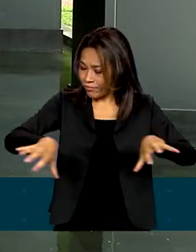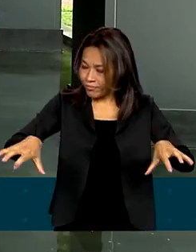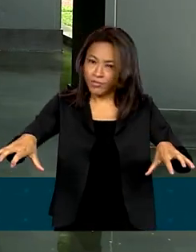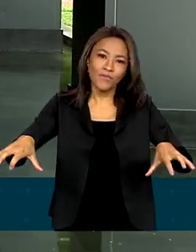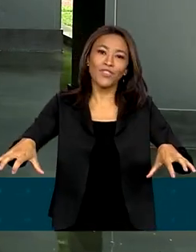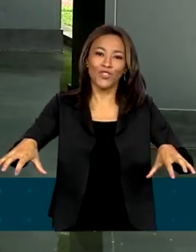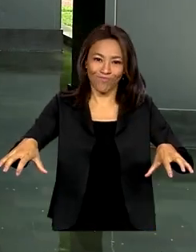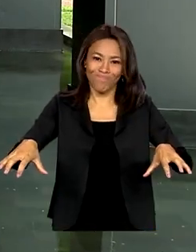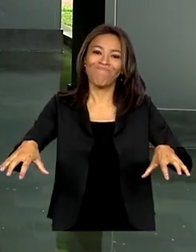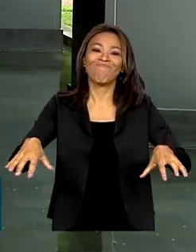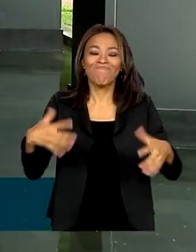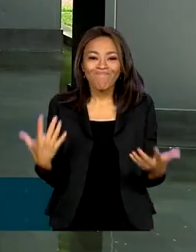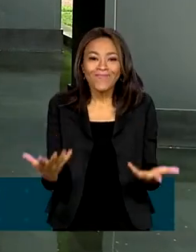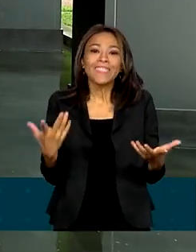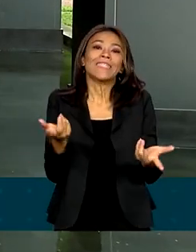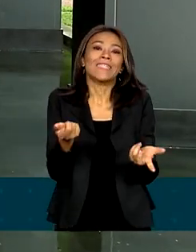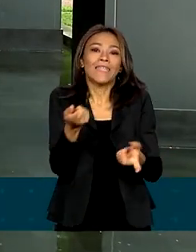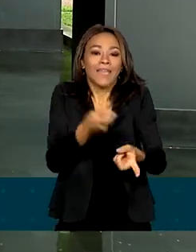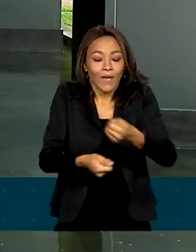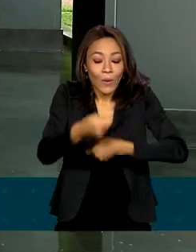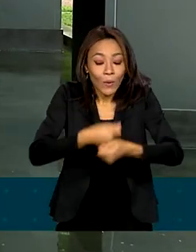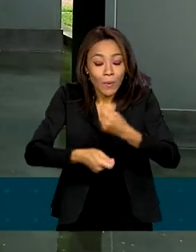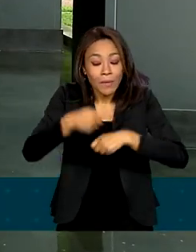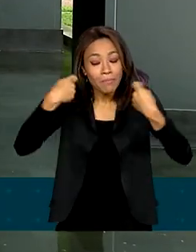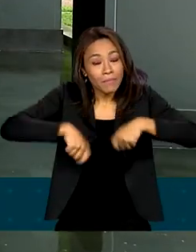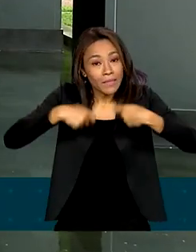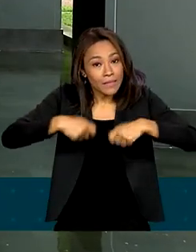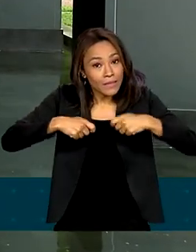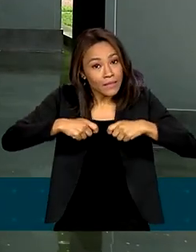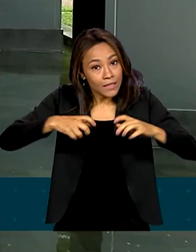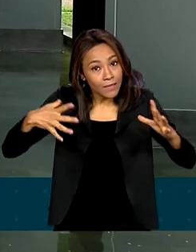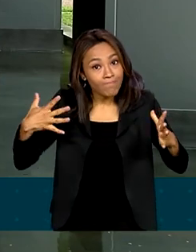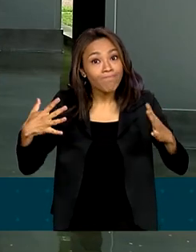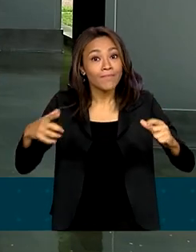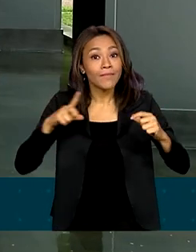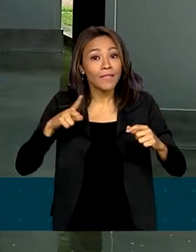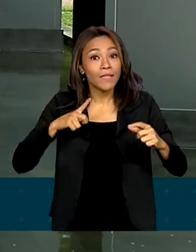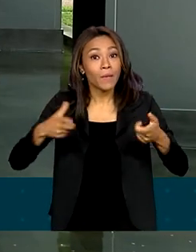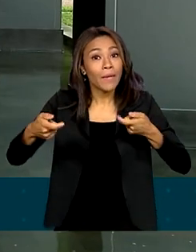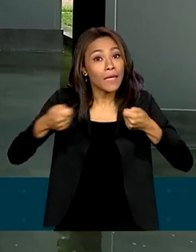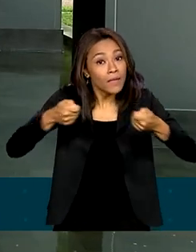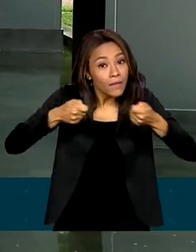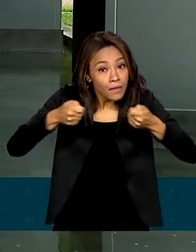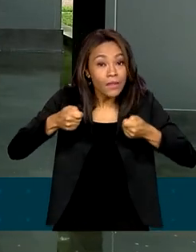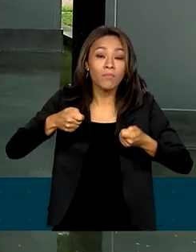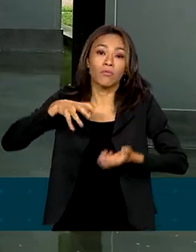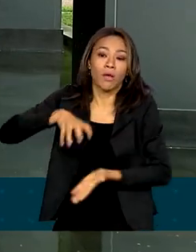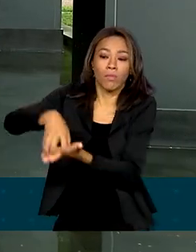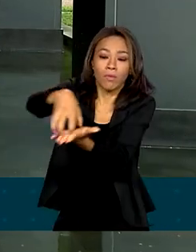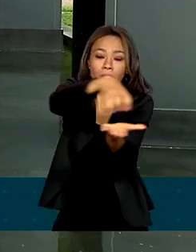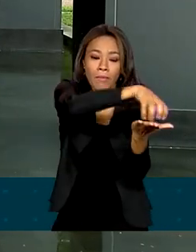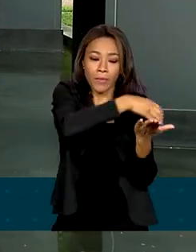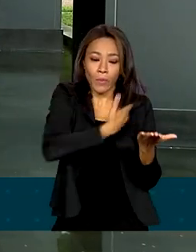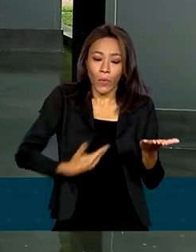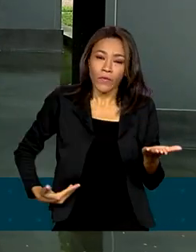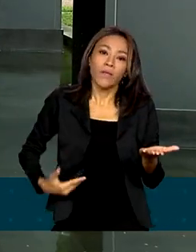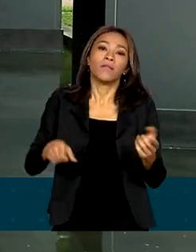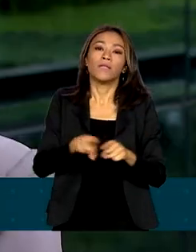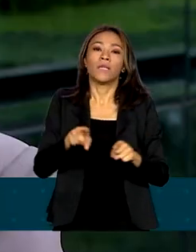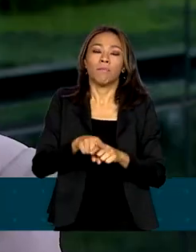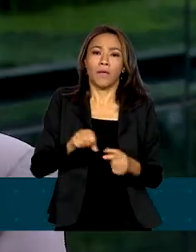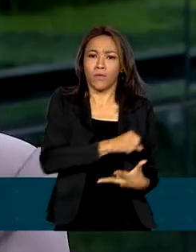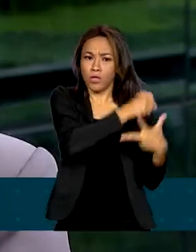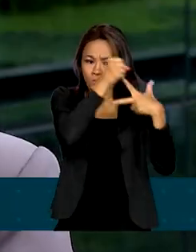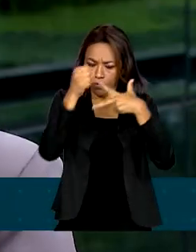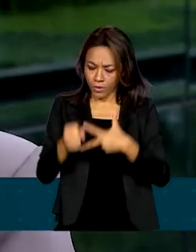econômica passa necessariamente pela estabilidade das instituições e ressaltou a importância da harmonia entre os poderes.